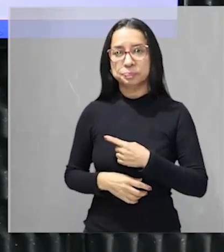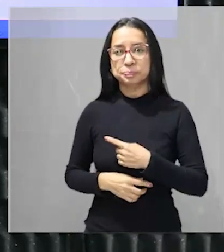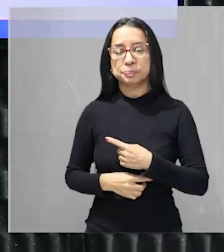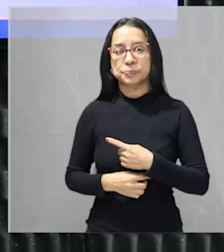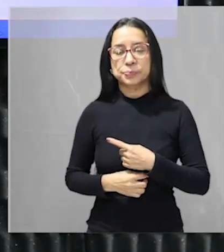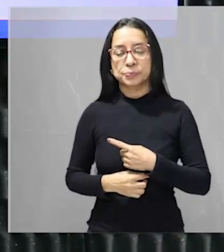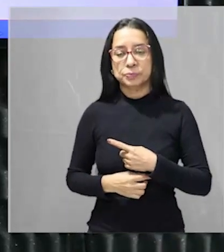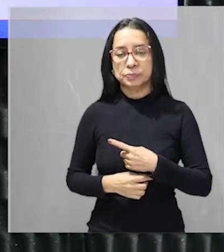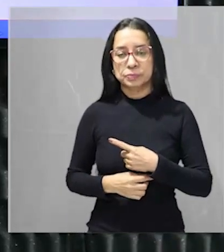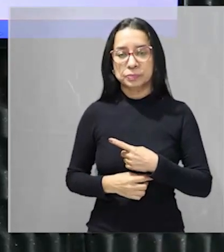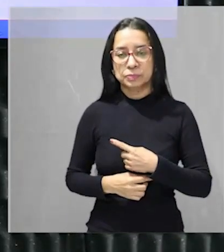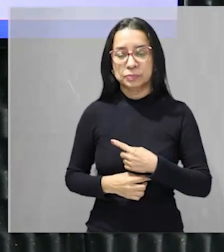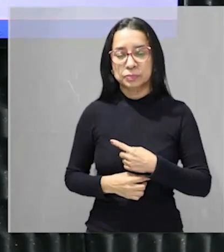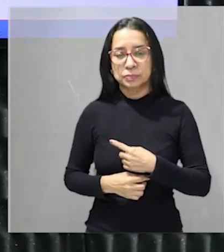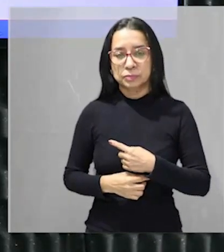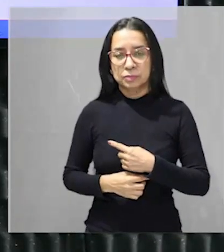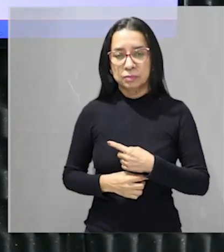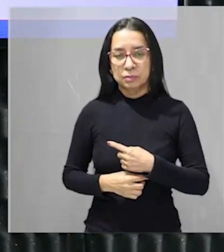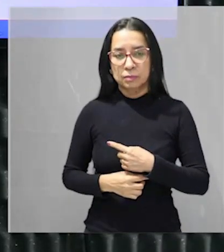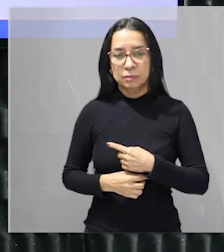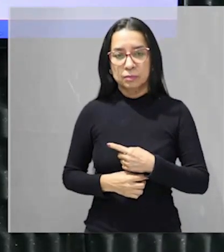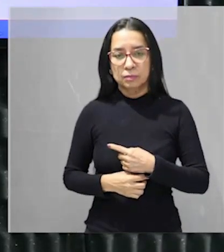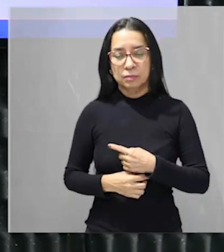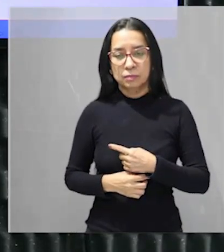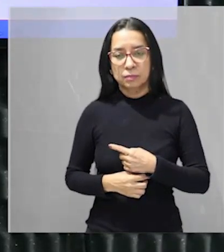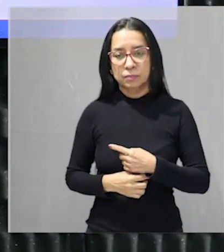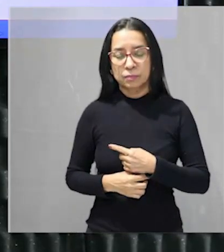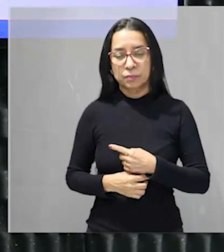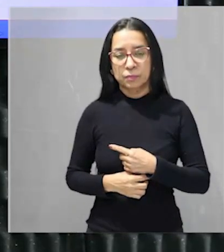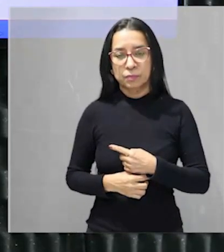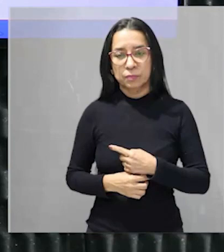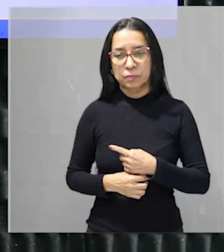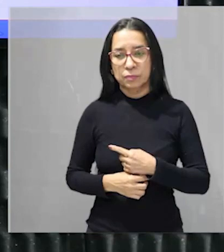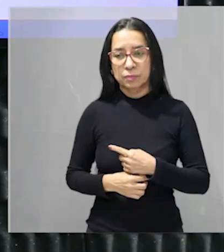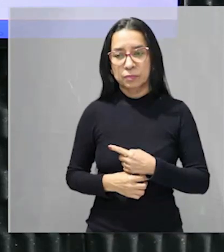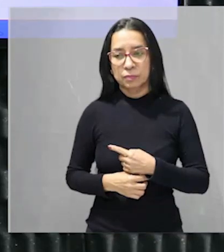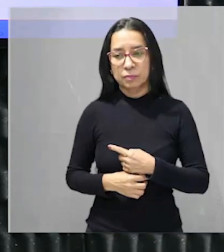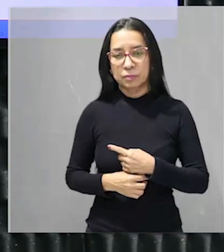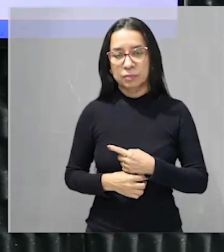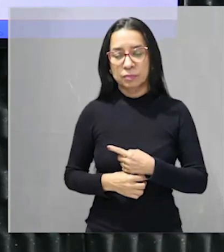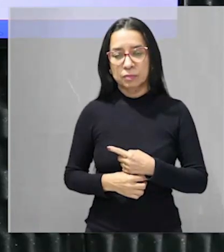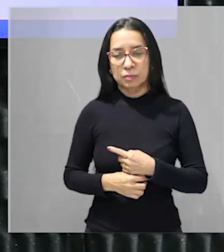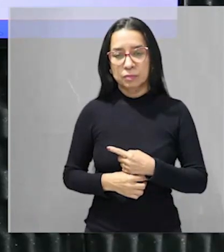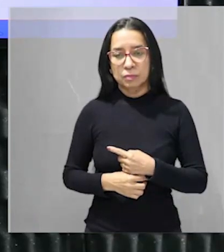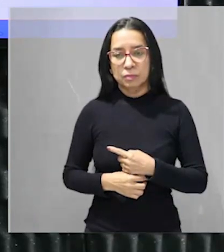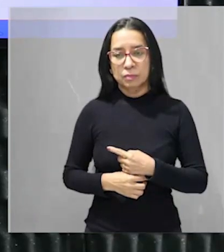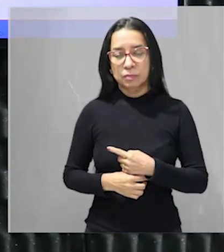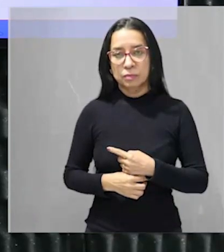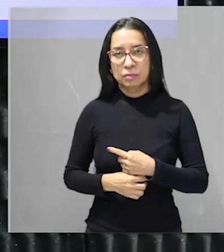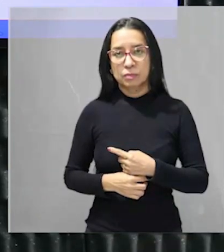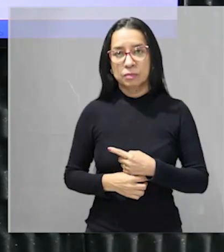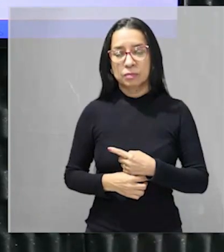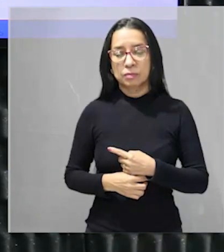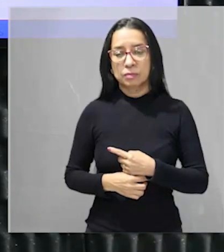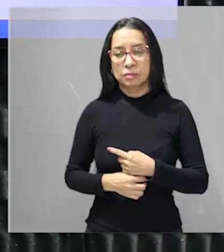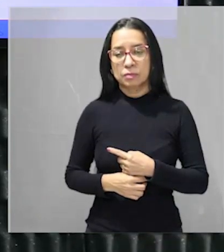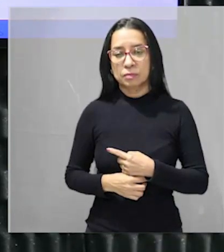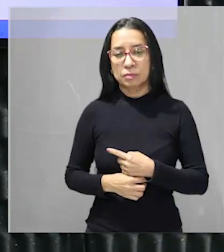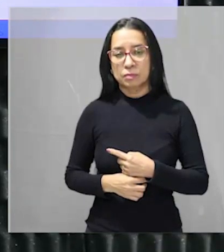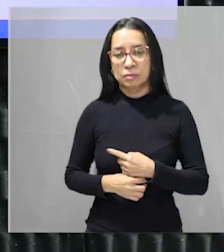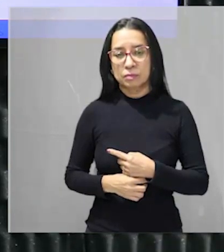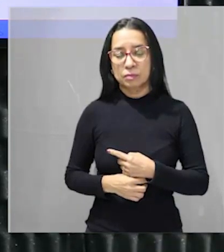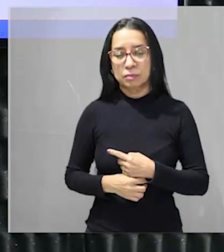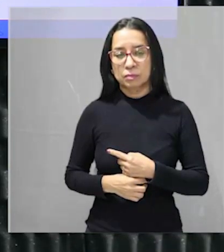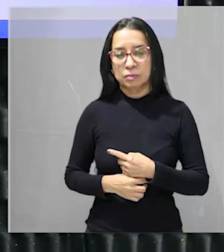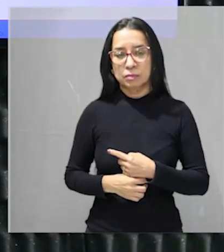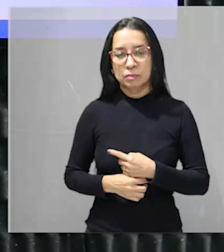morfoclimáticos tá? o uso do cerrado pelas populações indígenas estava ligado a um caráter conservacionista e sagrado a